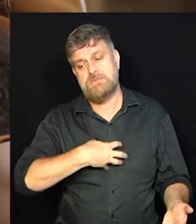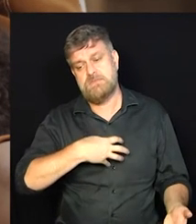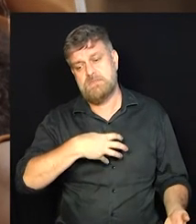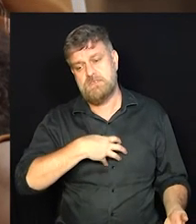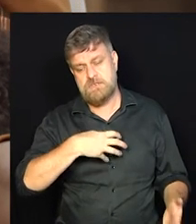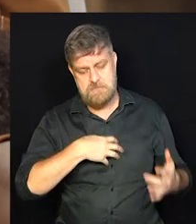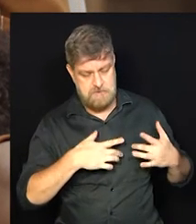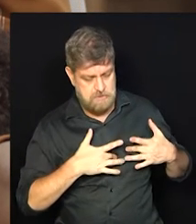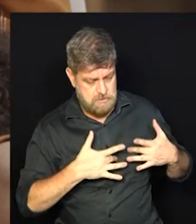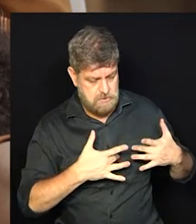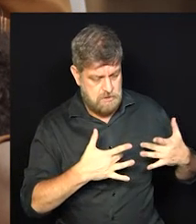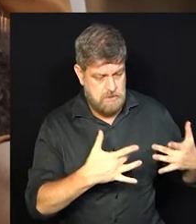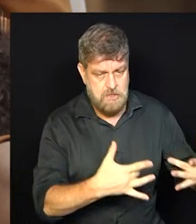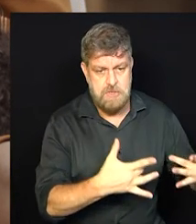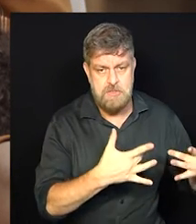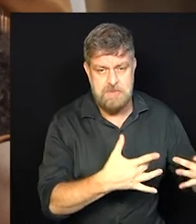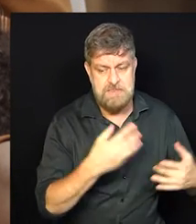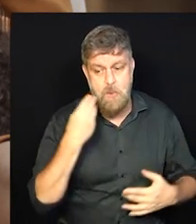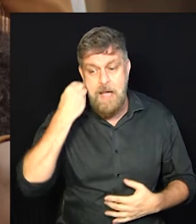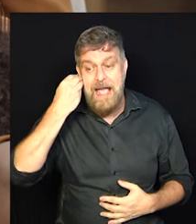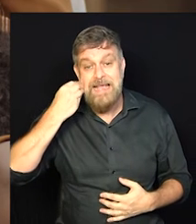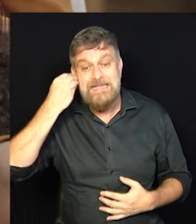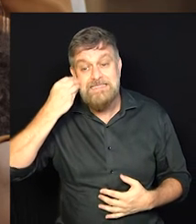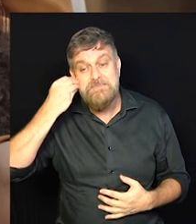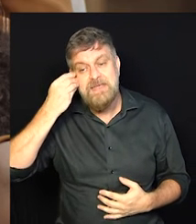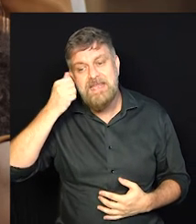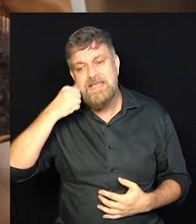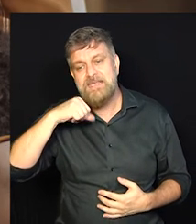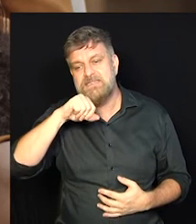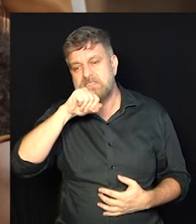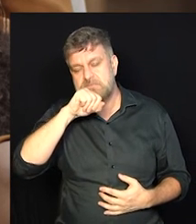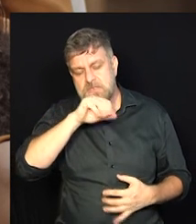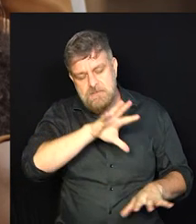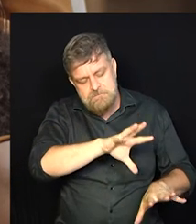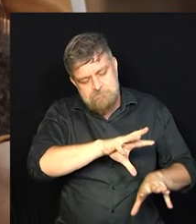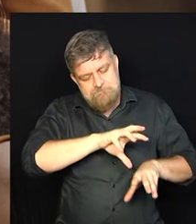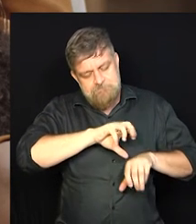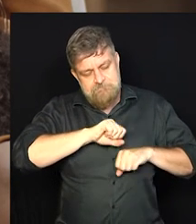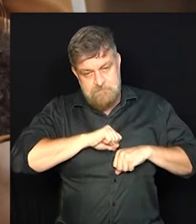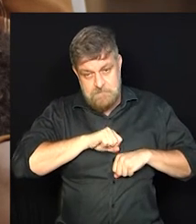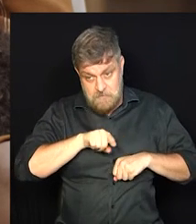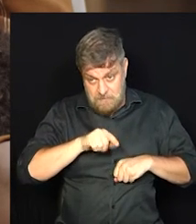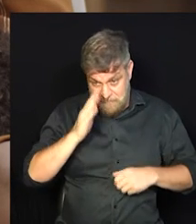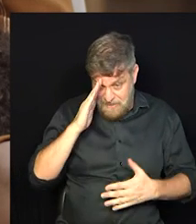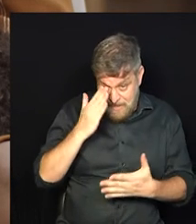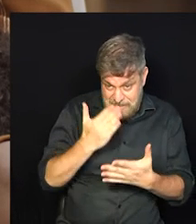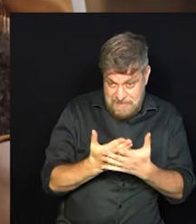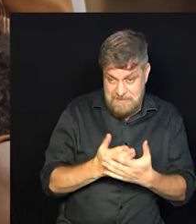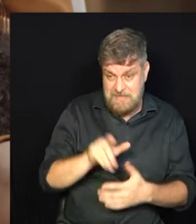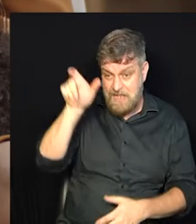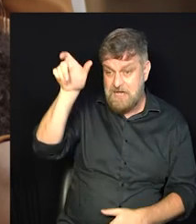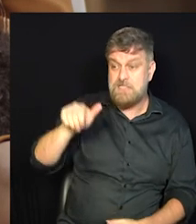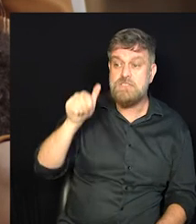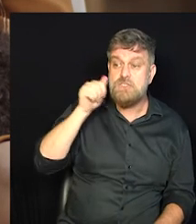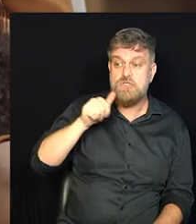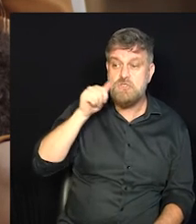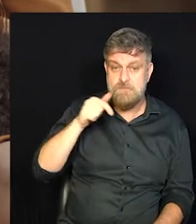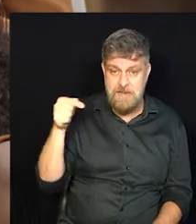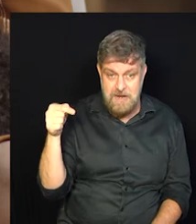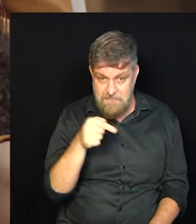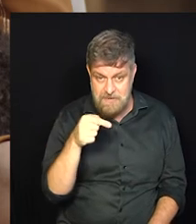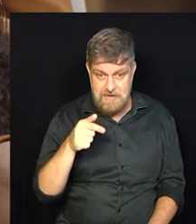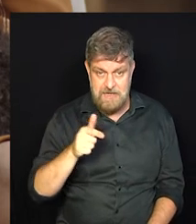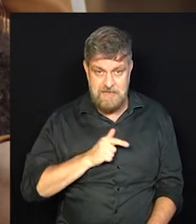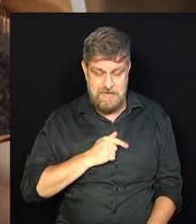doação e tudo que está envolvido na maternidade, você pode ter certeza que se uma mulher resolve empreender